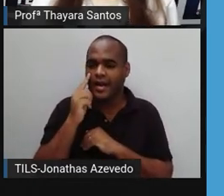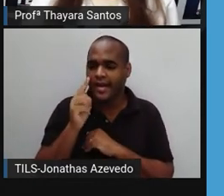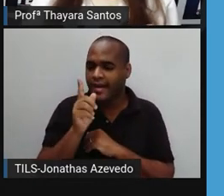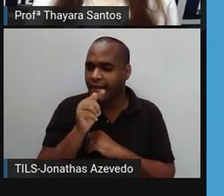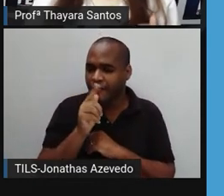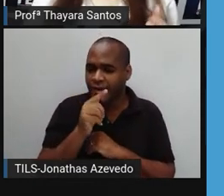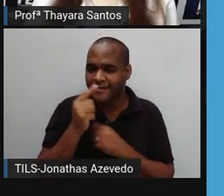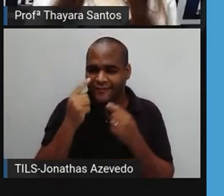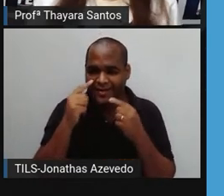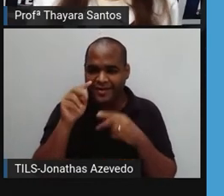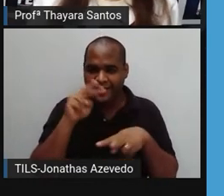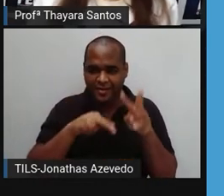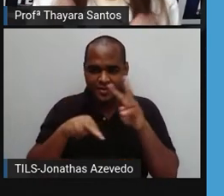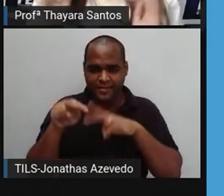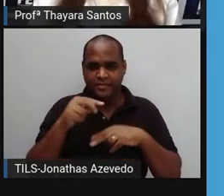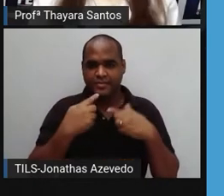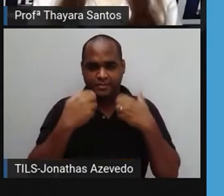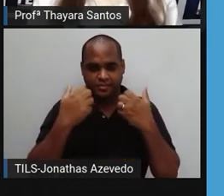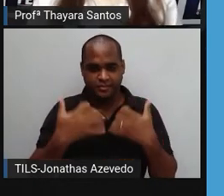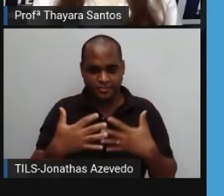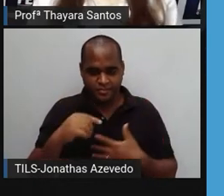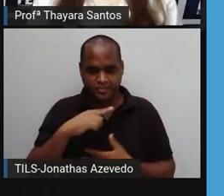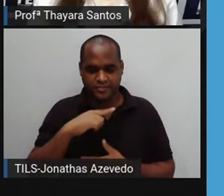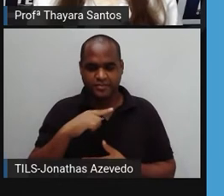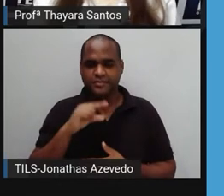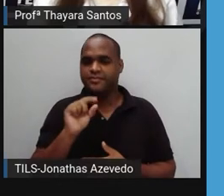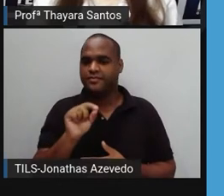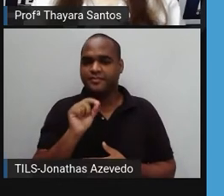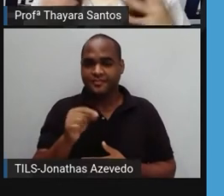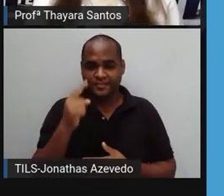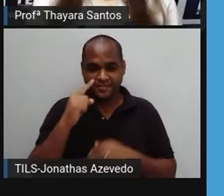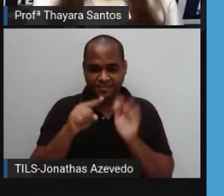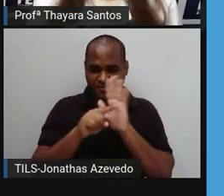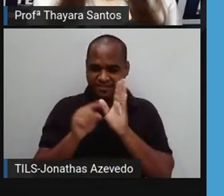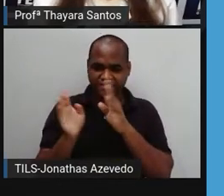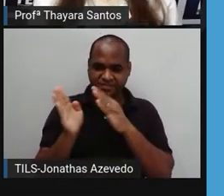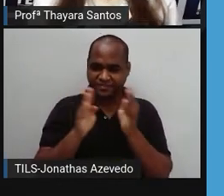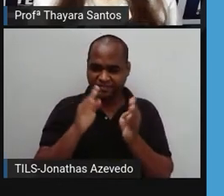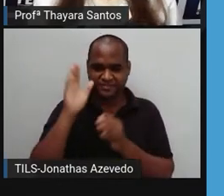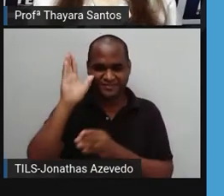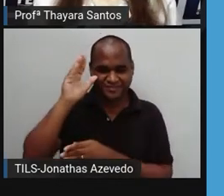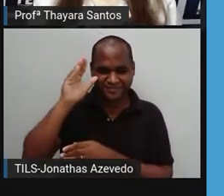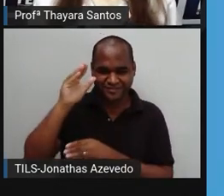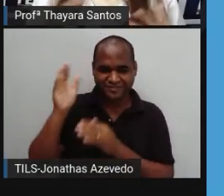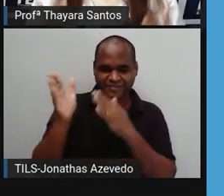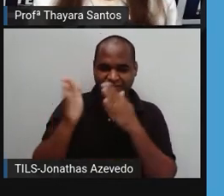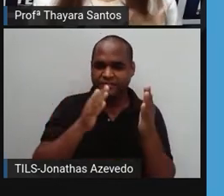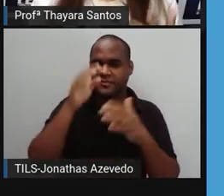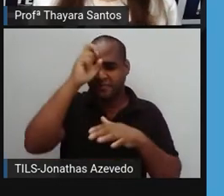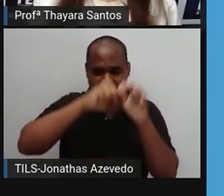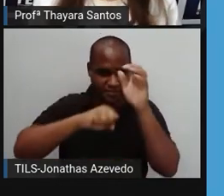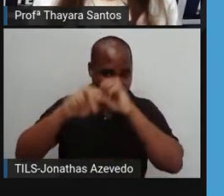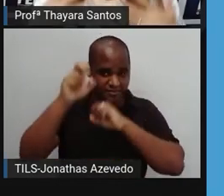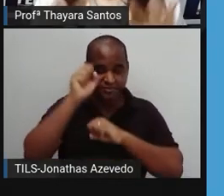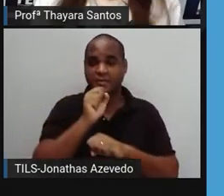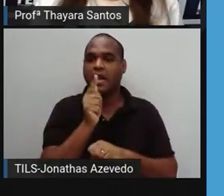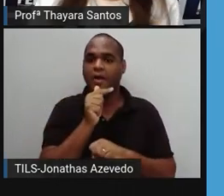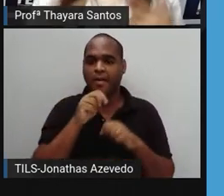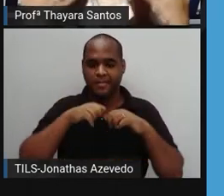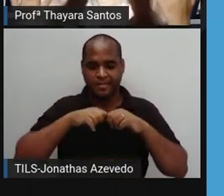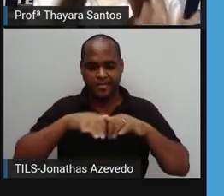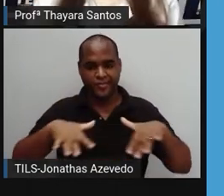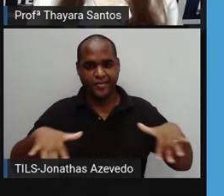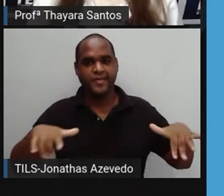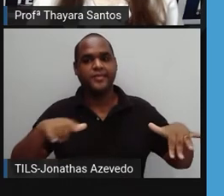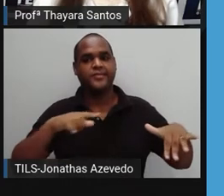E falando sobre água virtual, eu vou trazer esse vídeo aqui, que tem várias curiosidades para vocês verem o tanto de água que a gente gasta